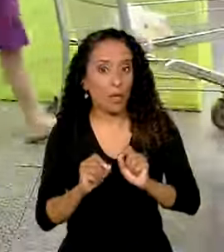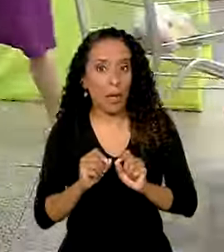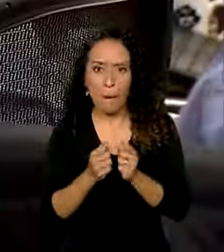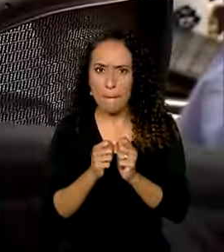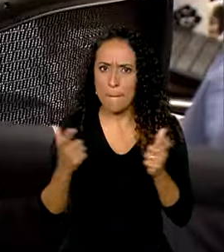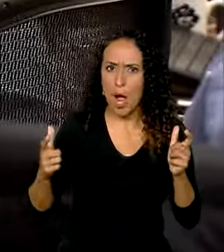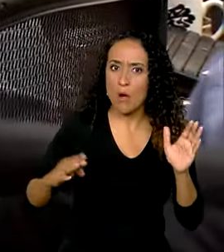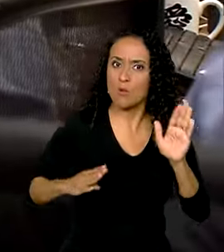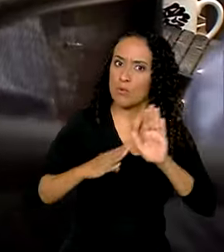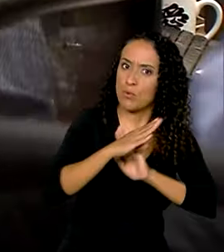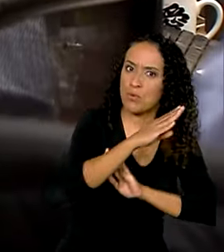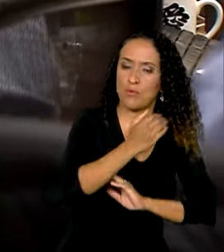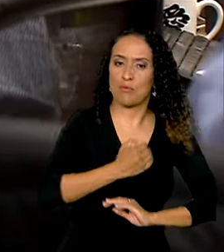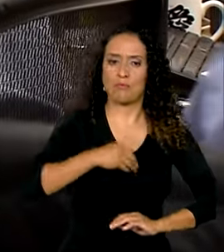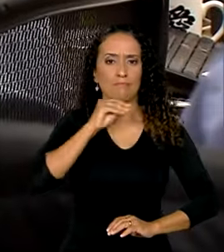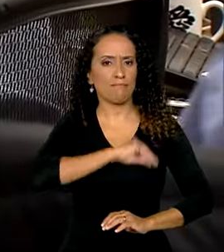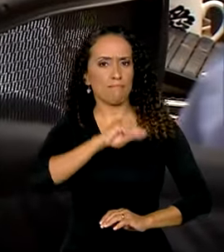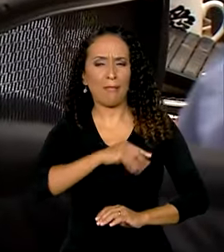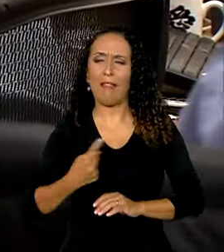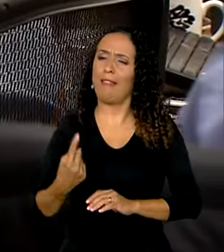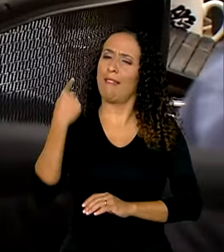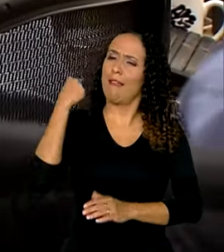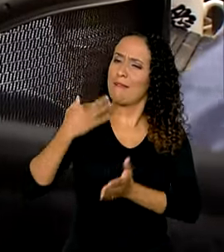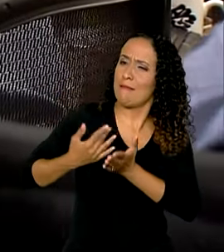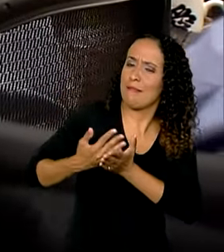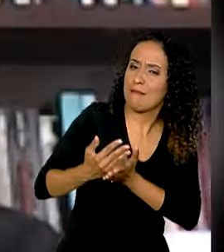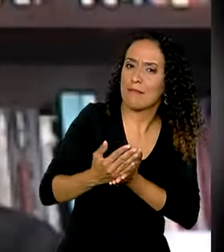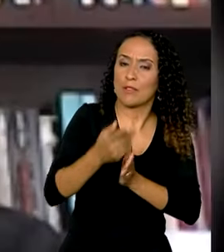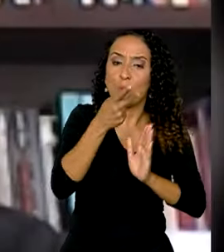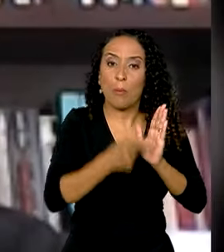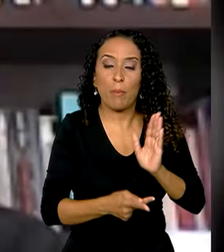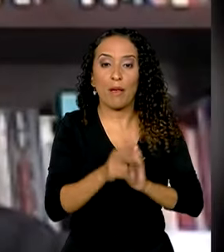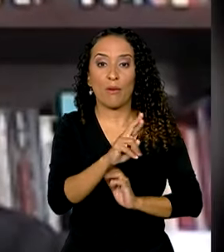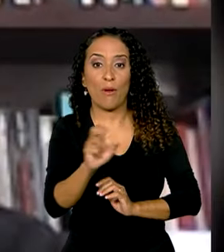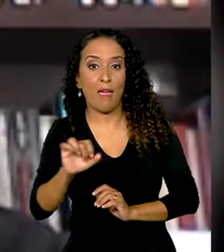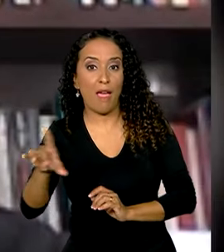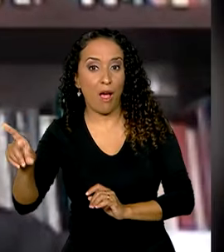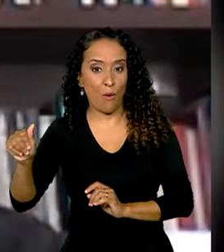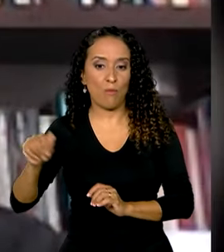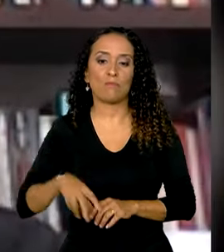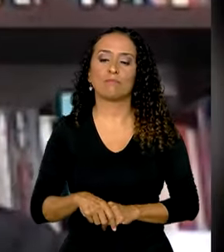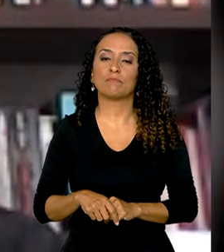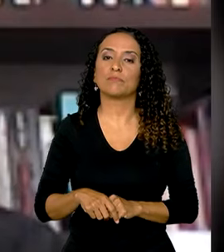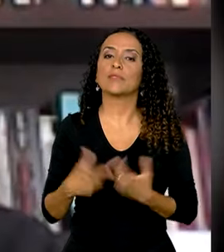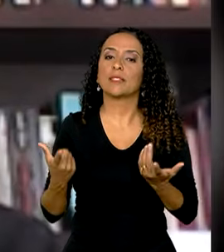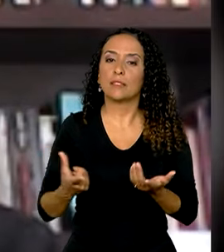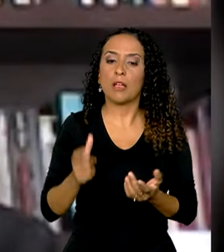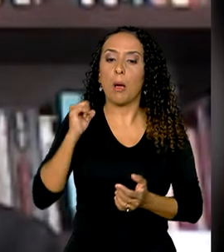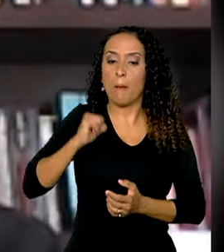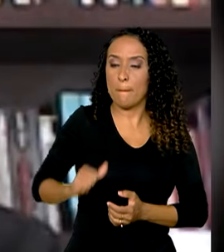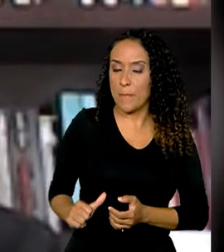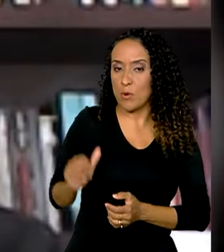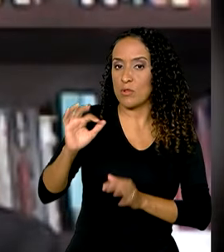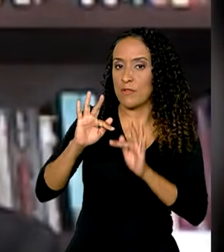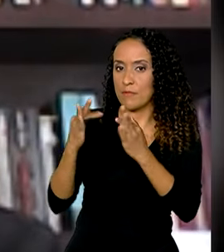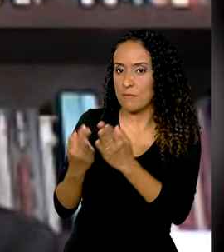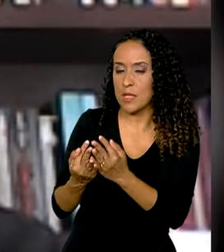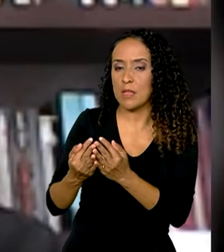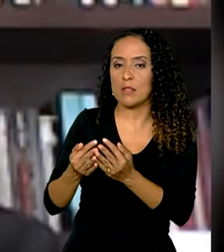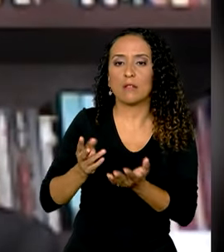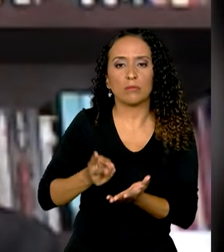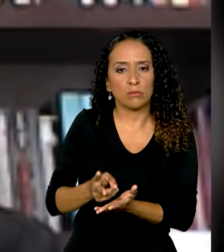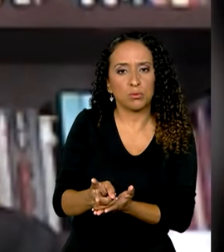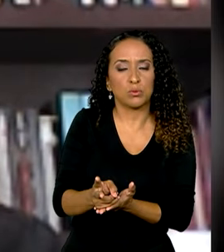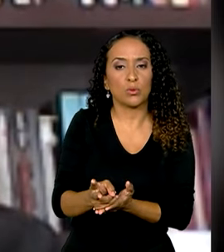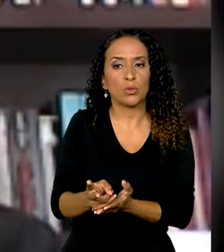maior aumento da renda desde o início do plano real. A manutenção do Bolsa Família, esse tipo de gasto,